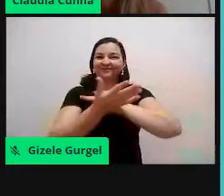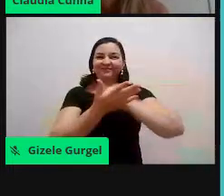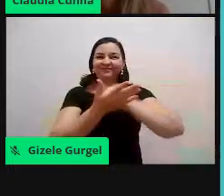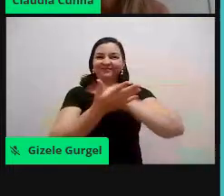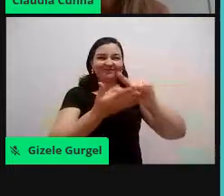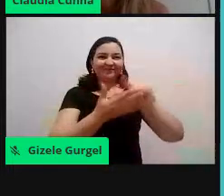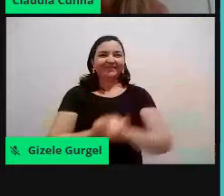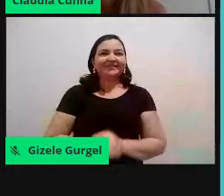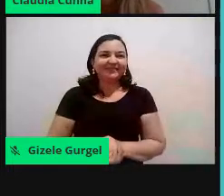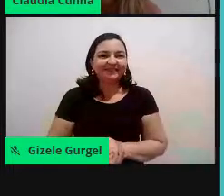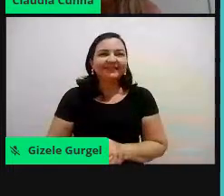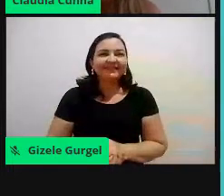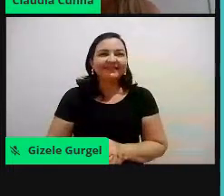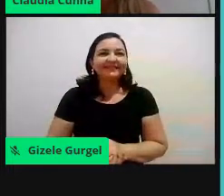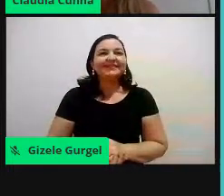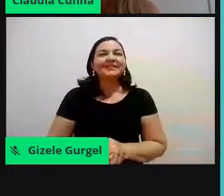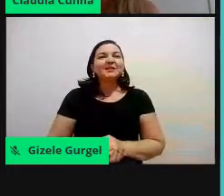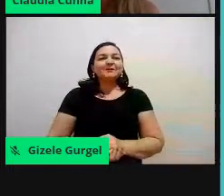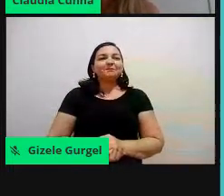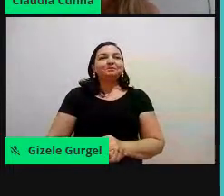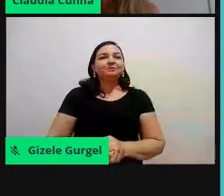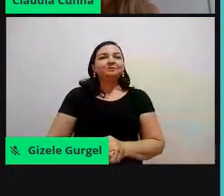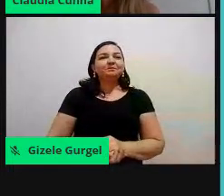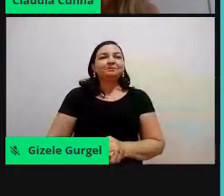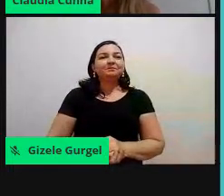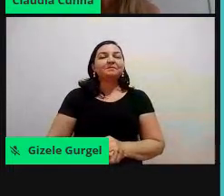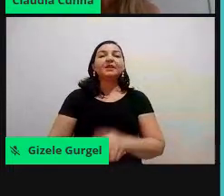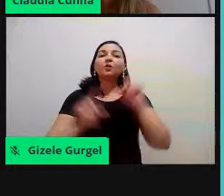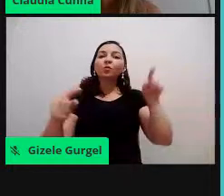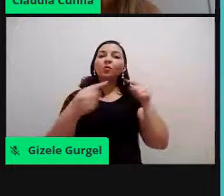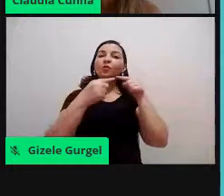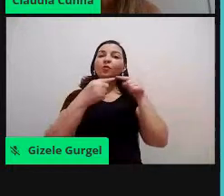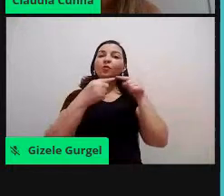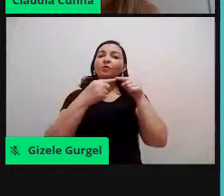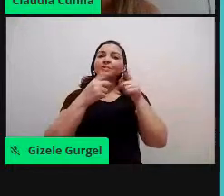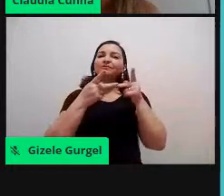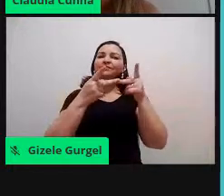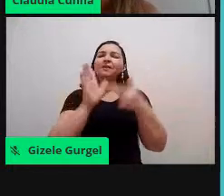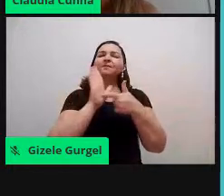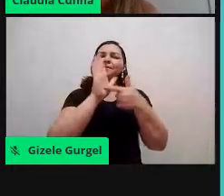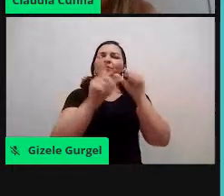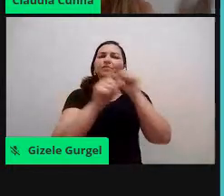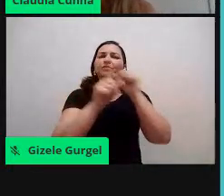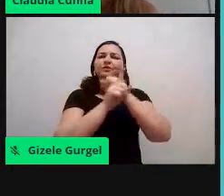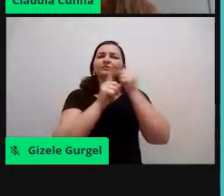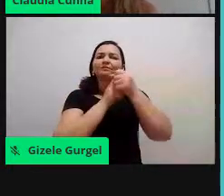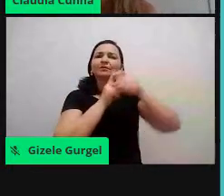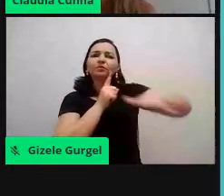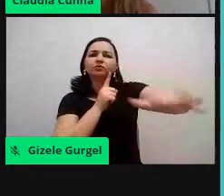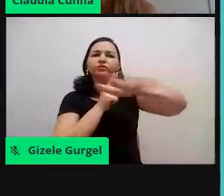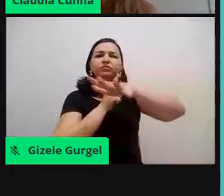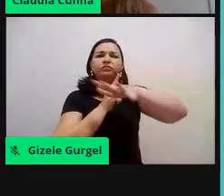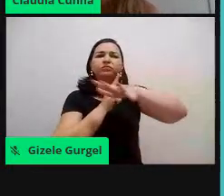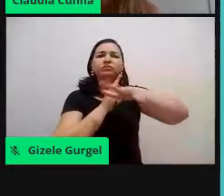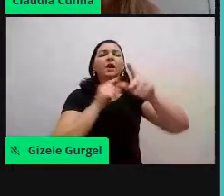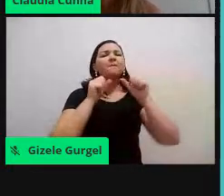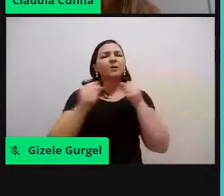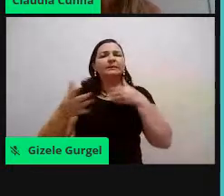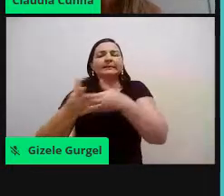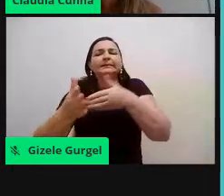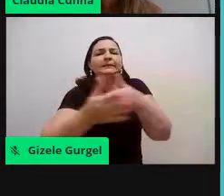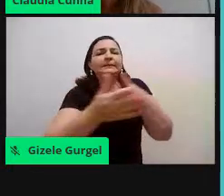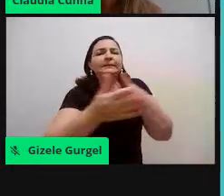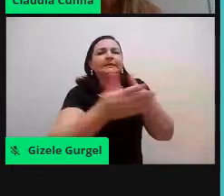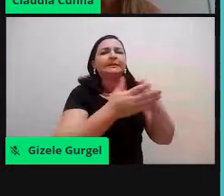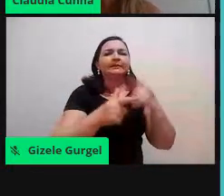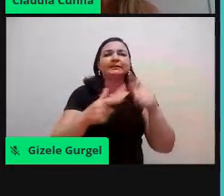desculpa, arroba maressemplástico. E o objetivo dele é mostrar para a sociedade o impacto do plástico em ambientes marinhos. Então, a